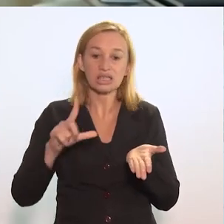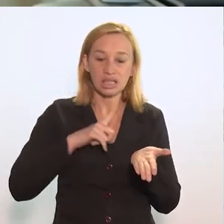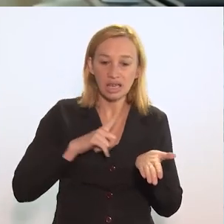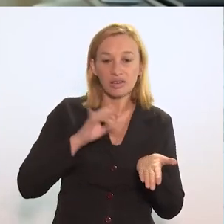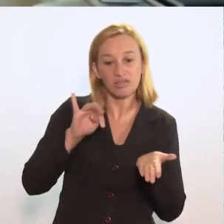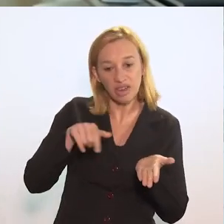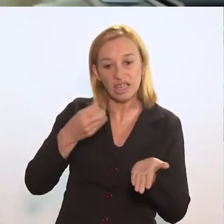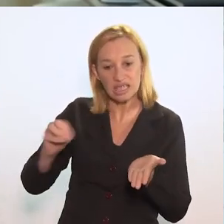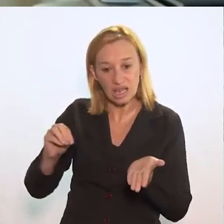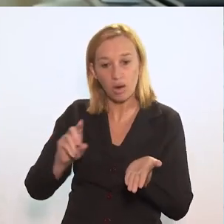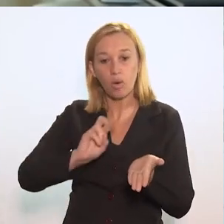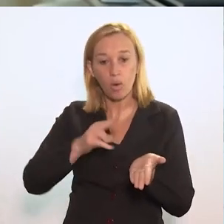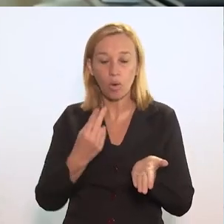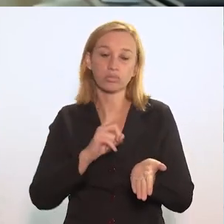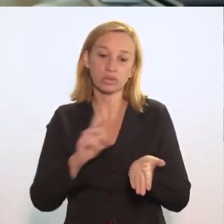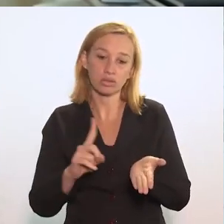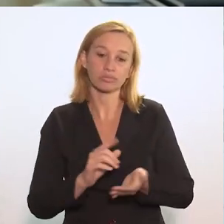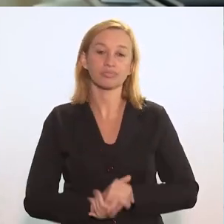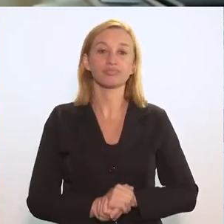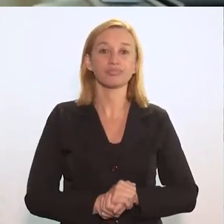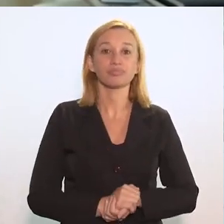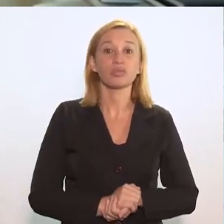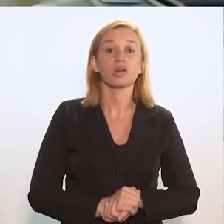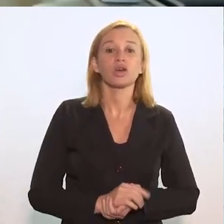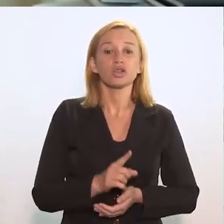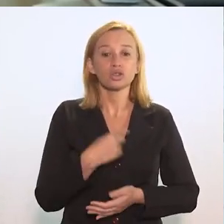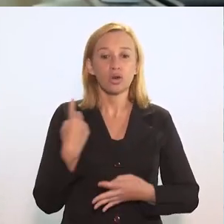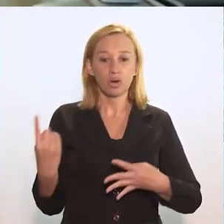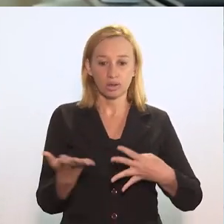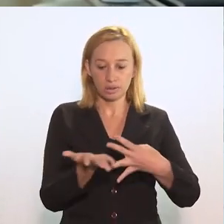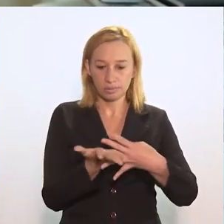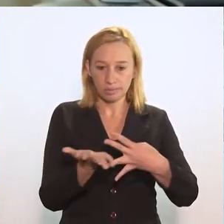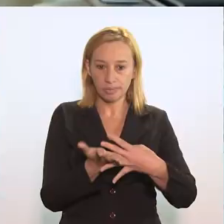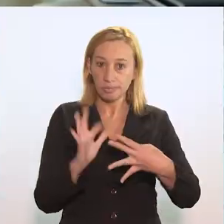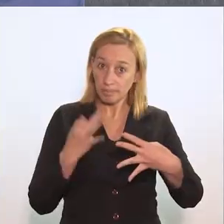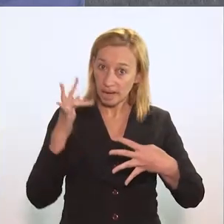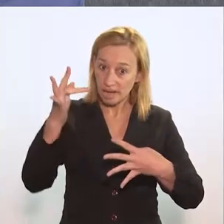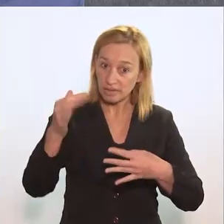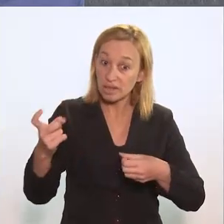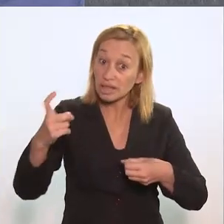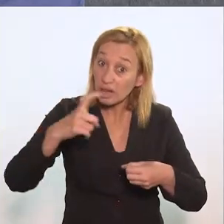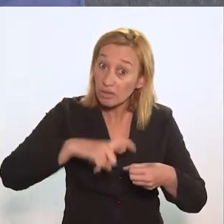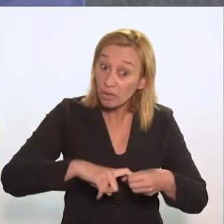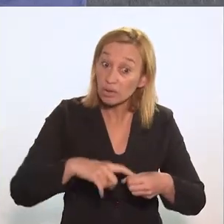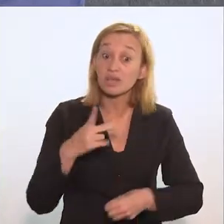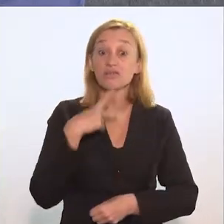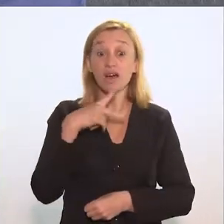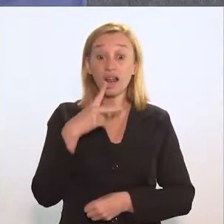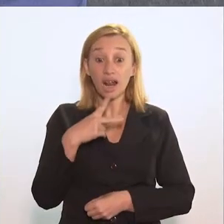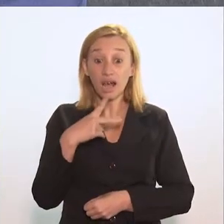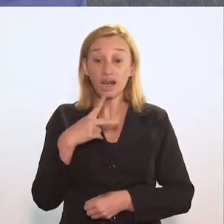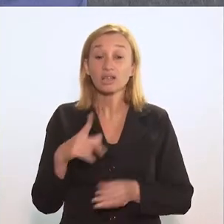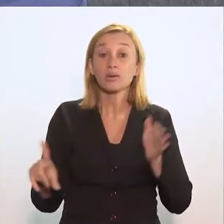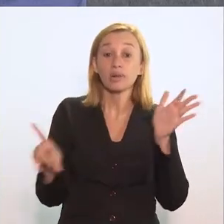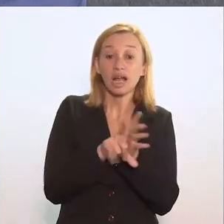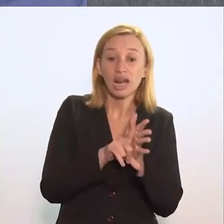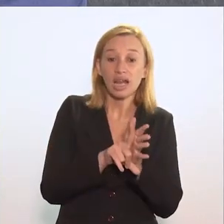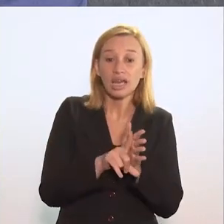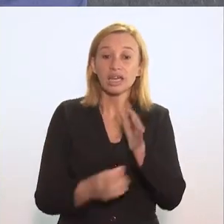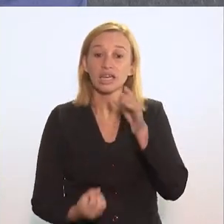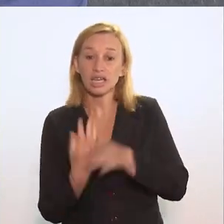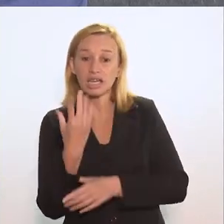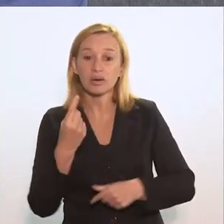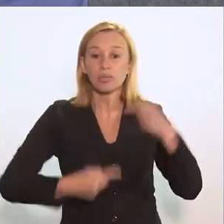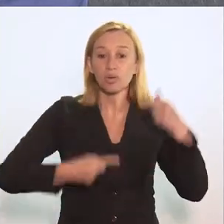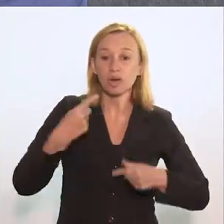fato, ele tem uma outra infecção, ou seja, o uso do antibiótico é desnecessário. A gente vai fazer um breve intervalo e, na volta, nós